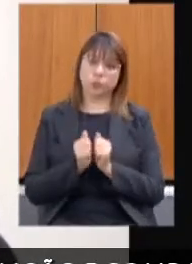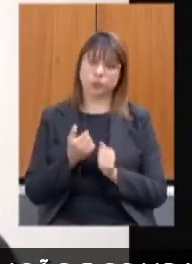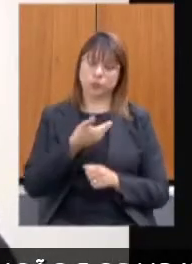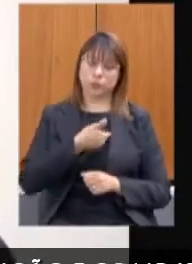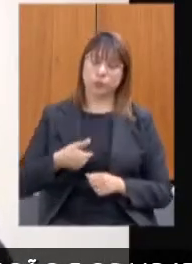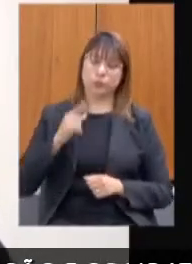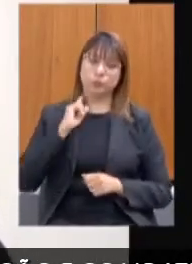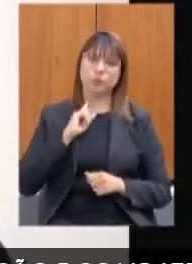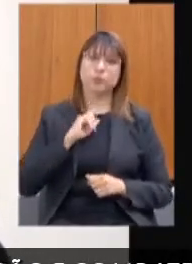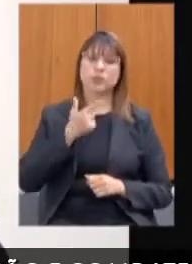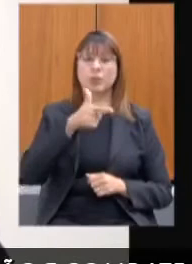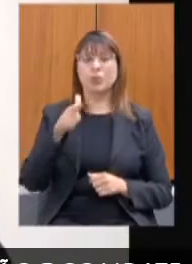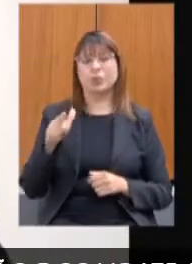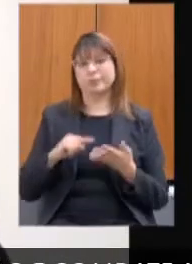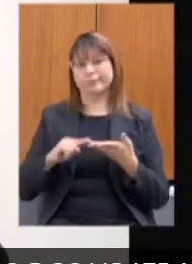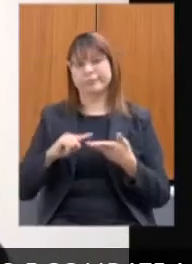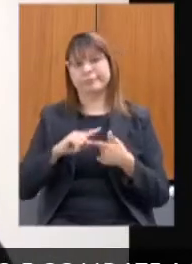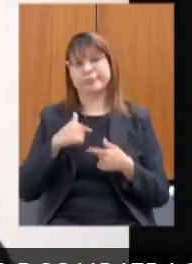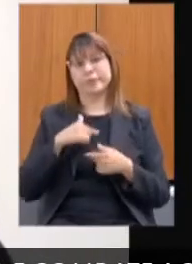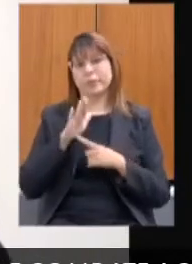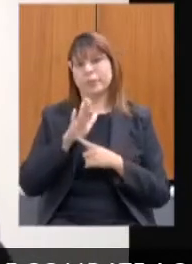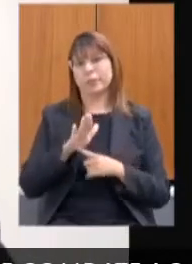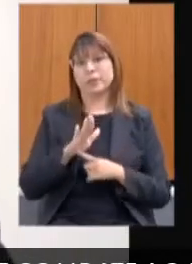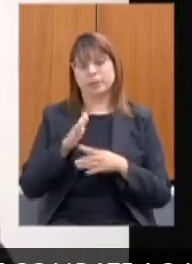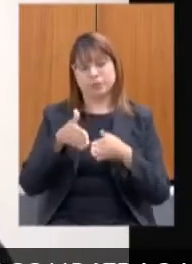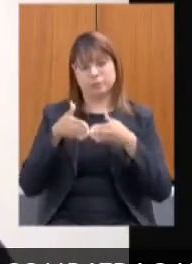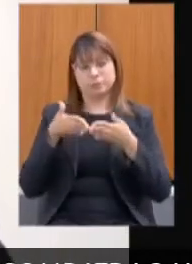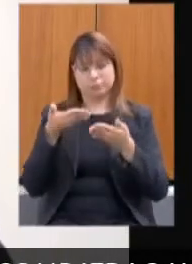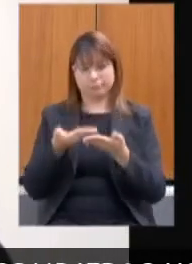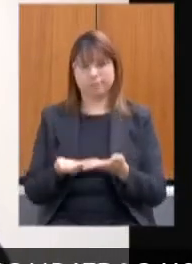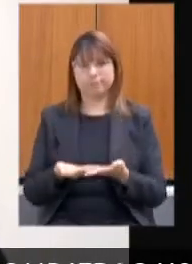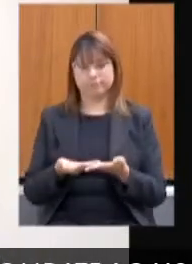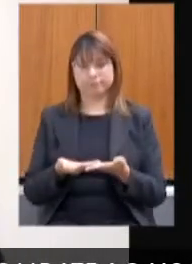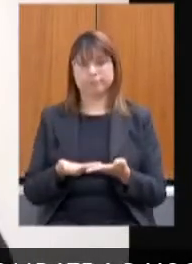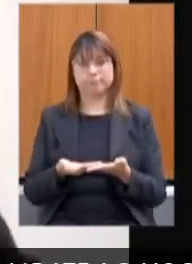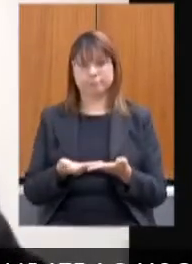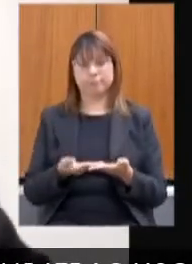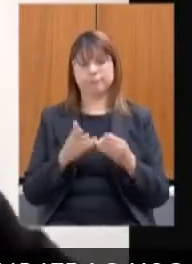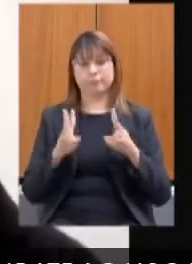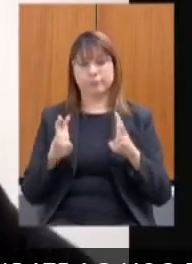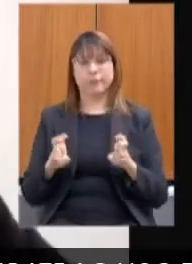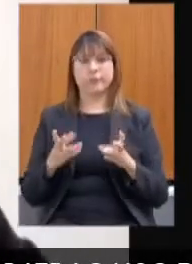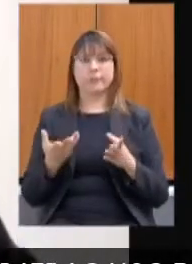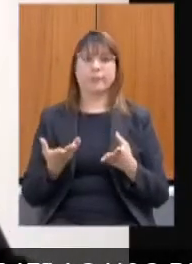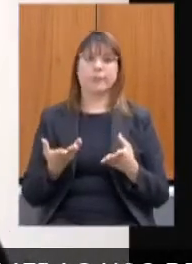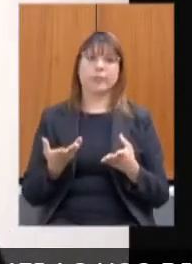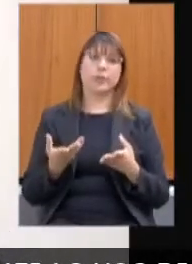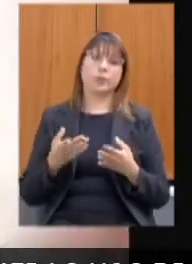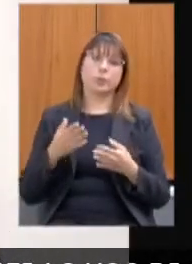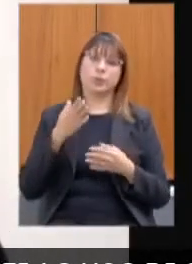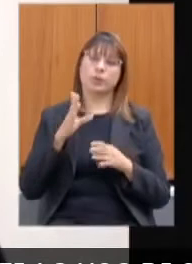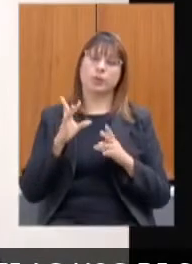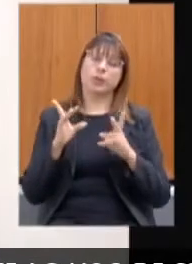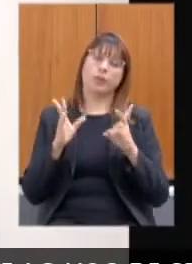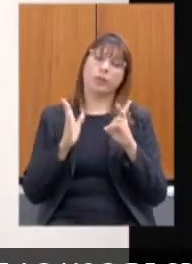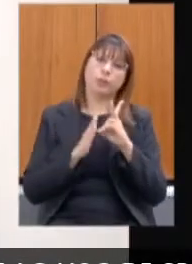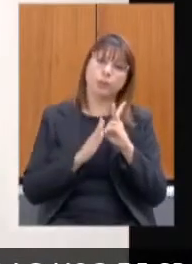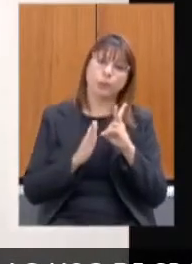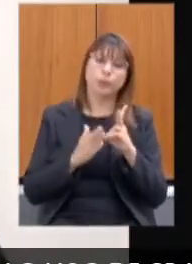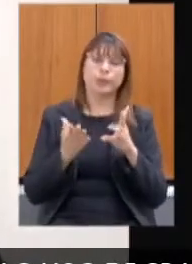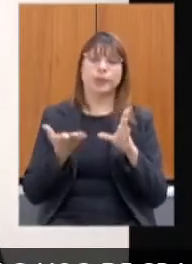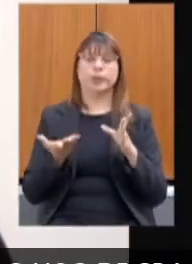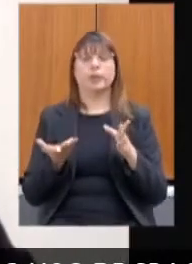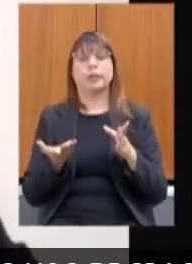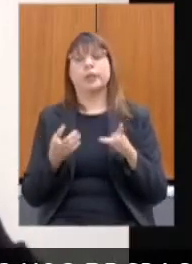Minas. As outras questões, eu vou apresentar alguns requerimentos relacionados a questões indígenas, economia solidária, o